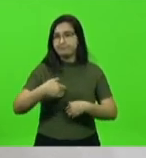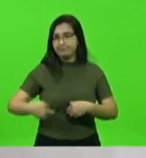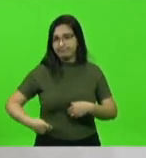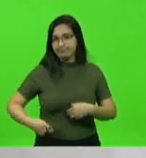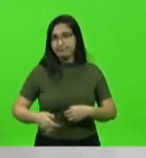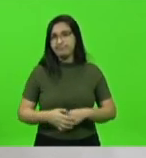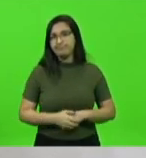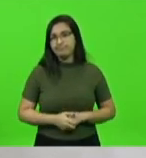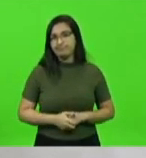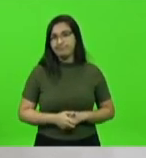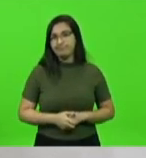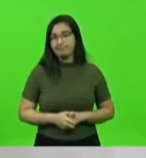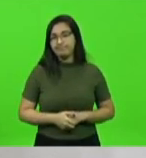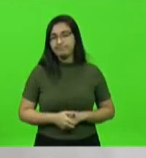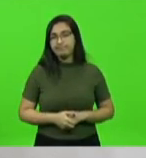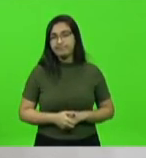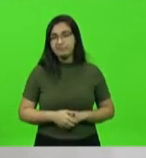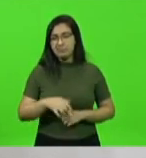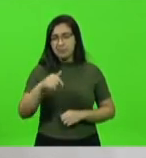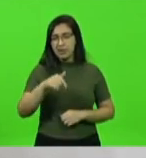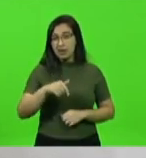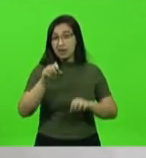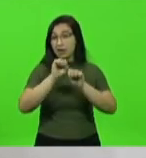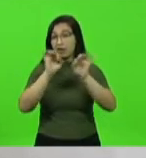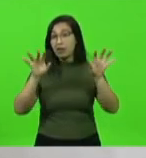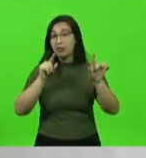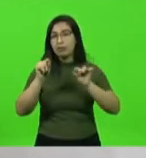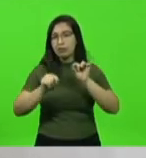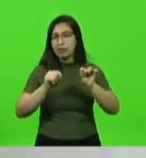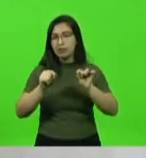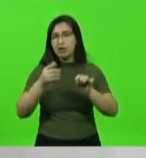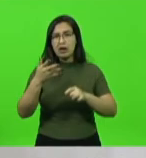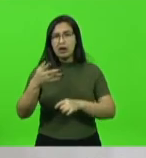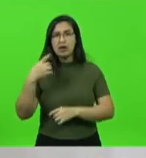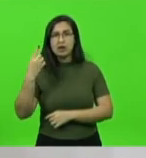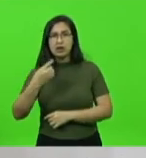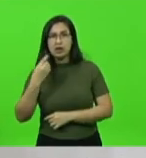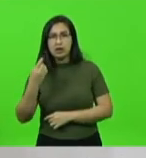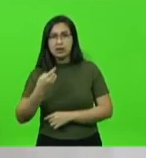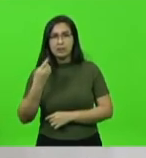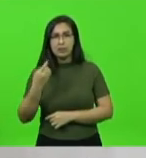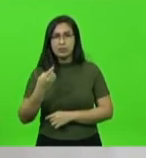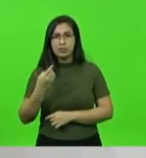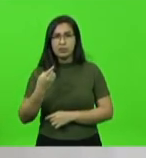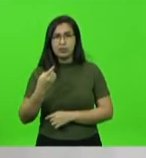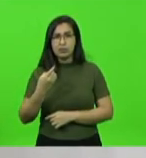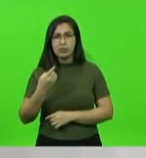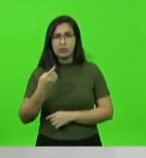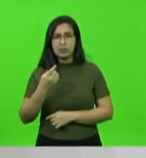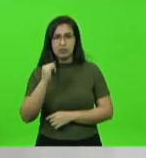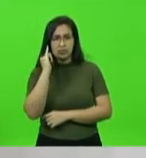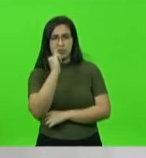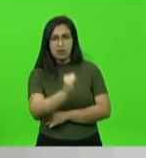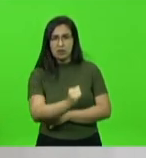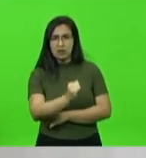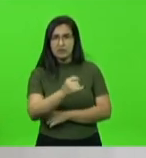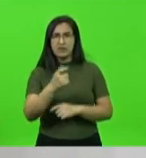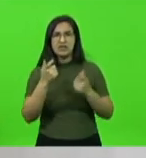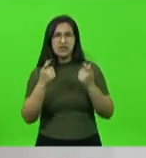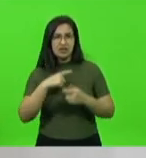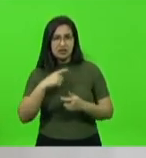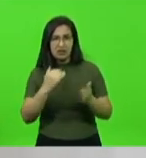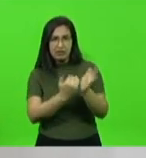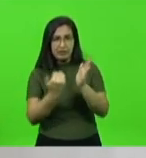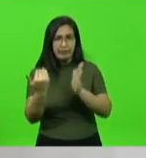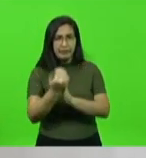não cabe, deixar bem claro, não cabe ao parlamentar oferecer reajuste para as categorias. Isso é função do governo. E também não